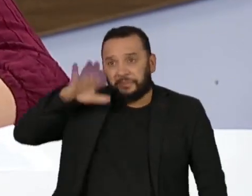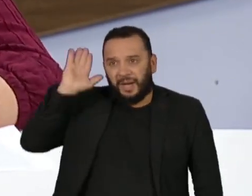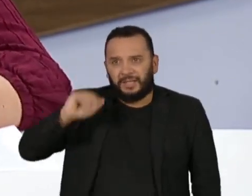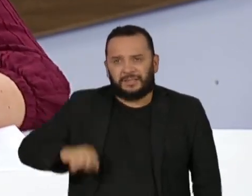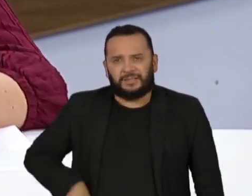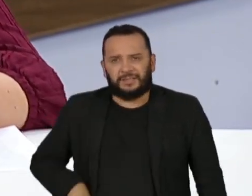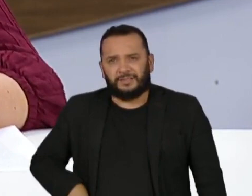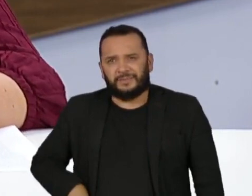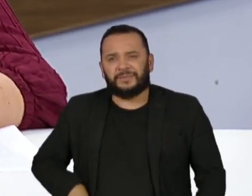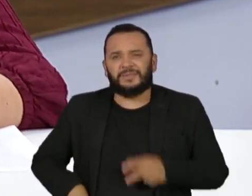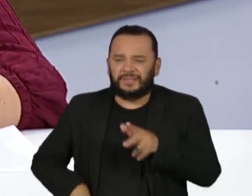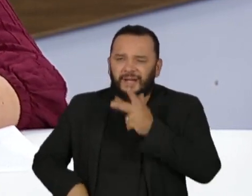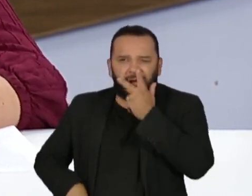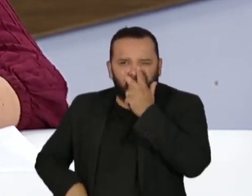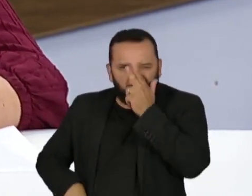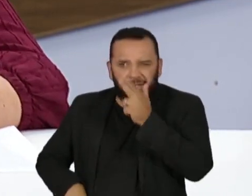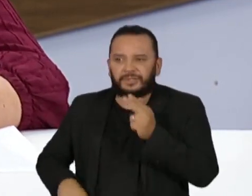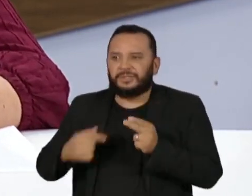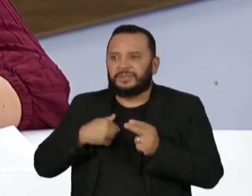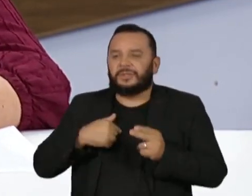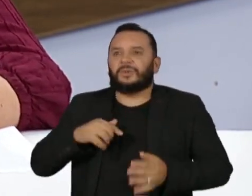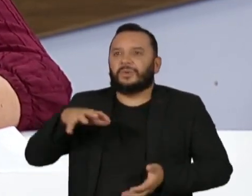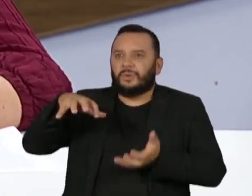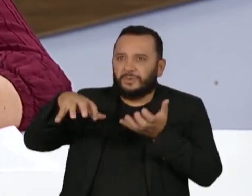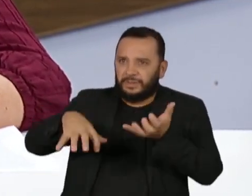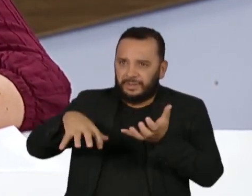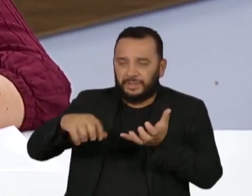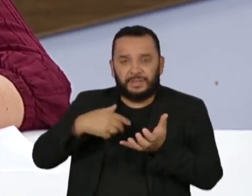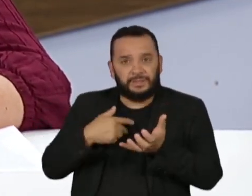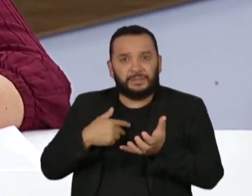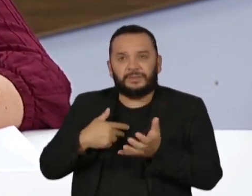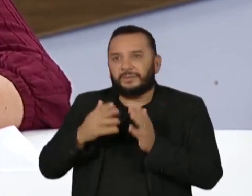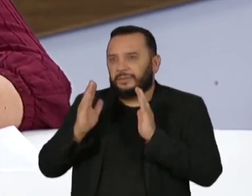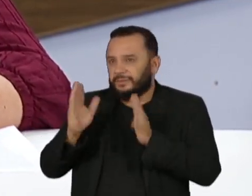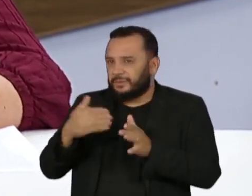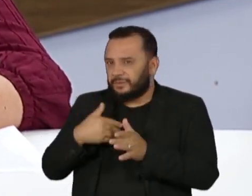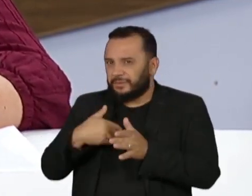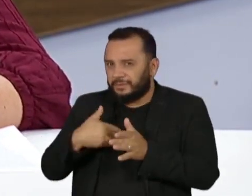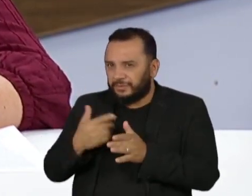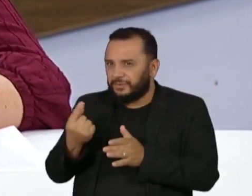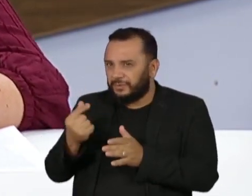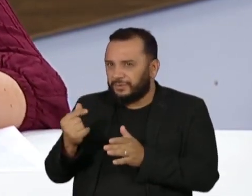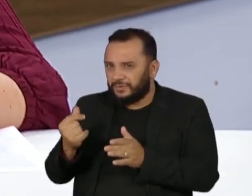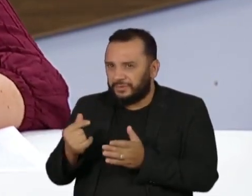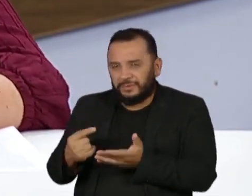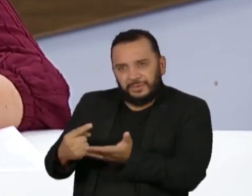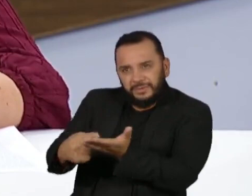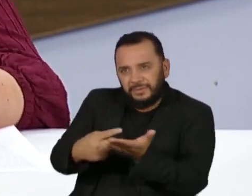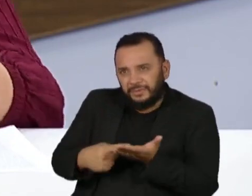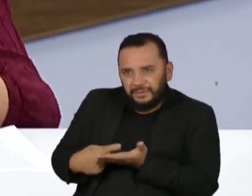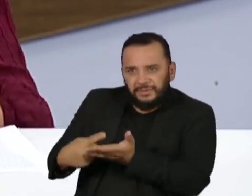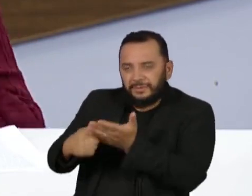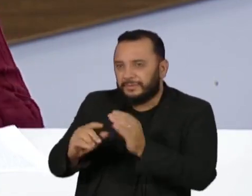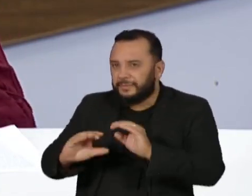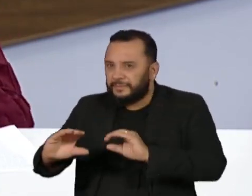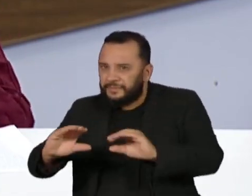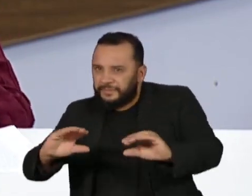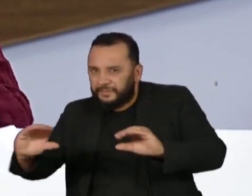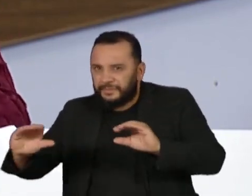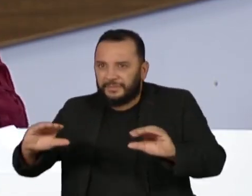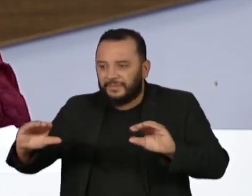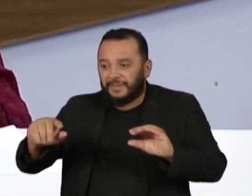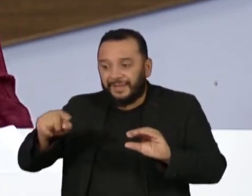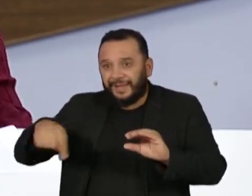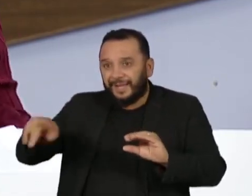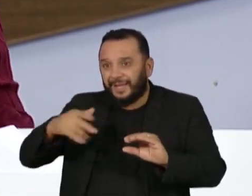esse feudo que ele criou dentro do orçamento para distribuir recursos para suas bases, a gente sabe que os parlamentares